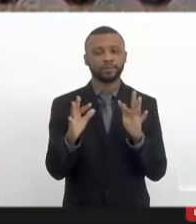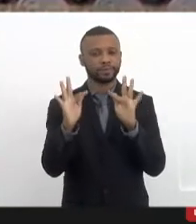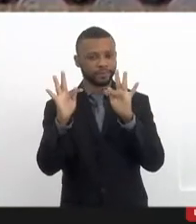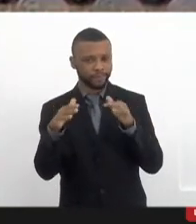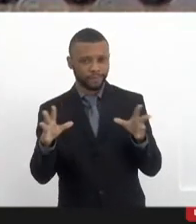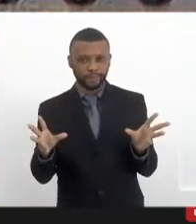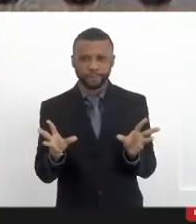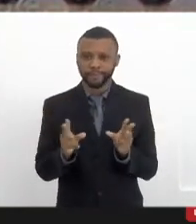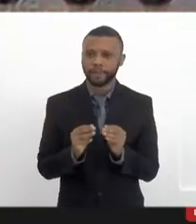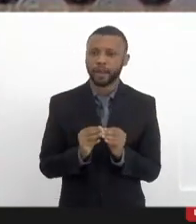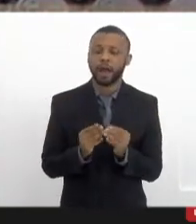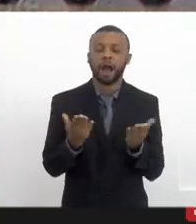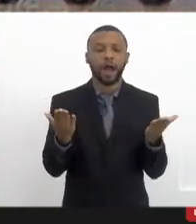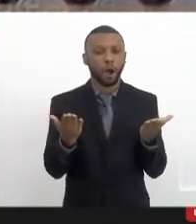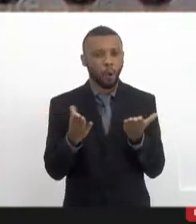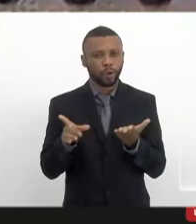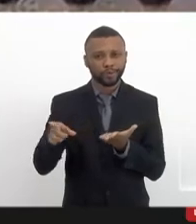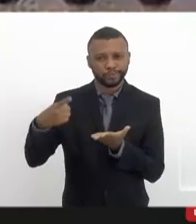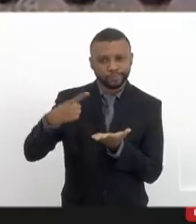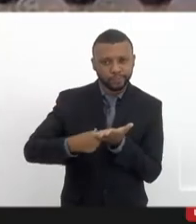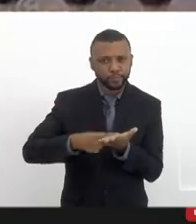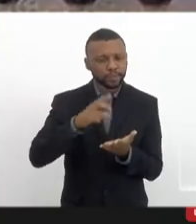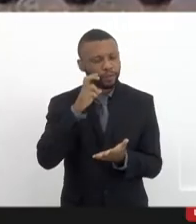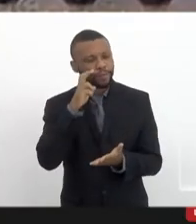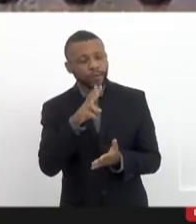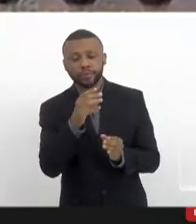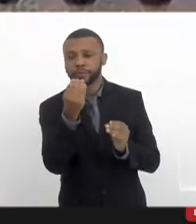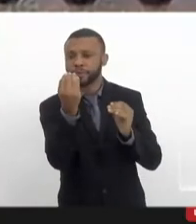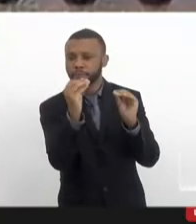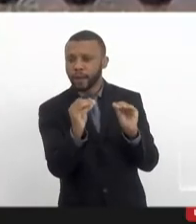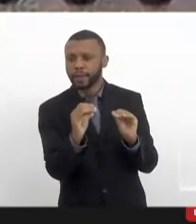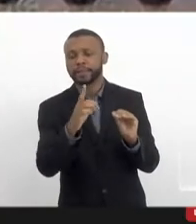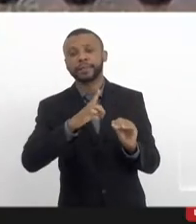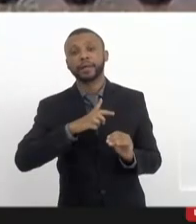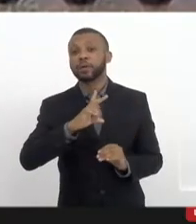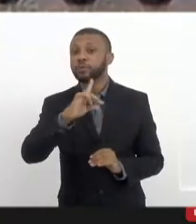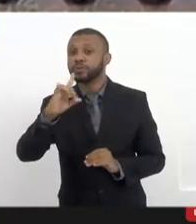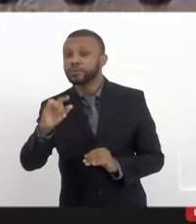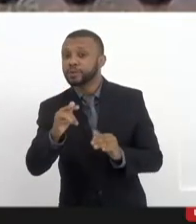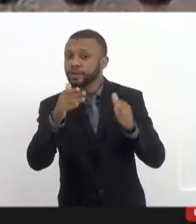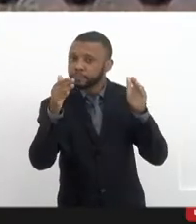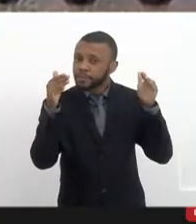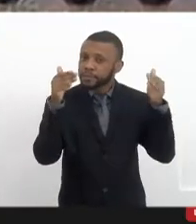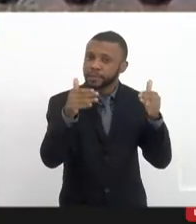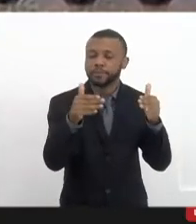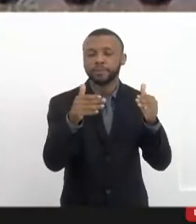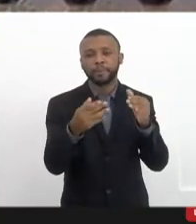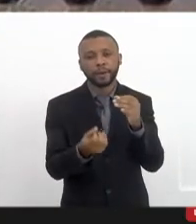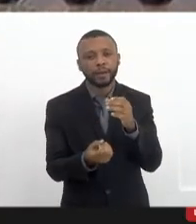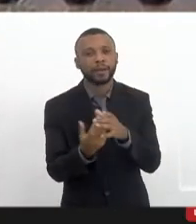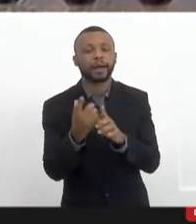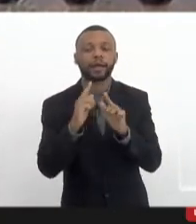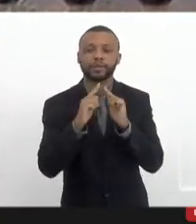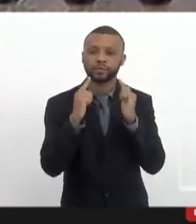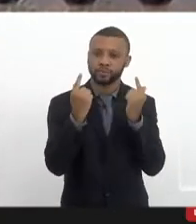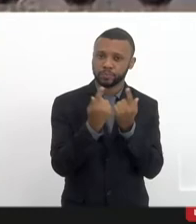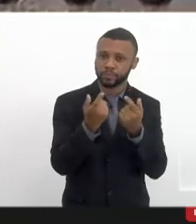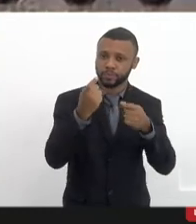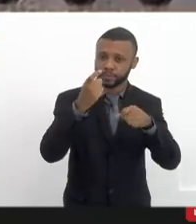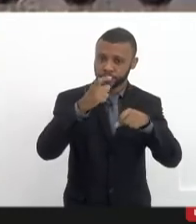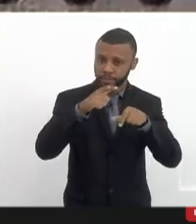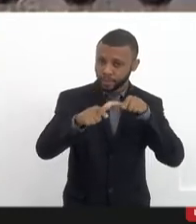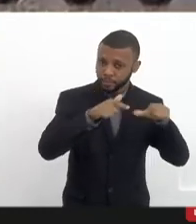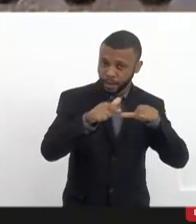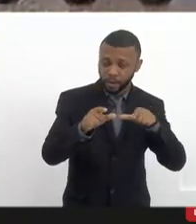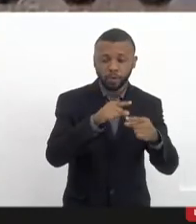Dani aqui, que eu vejo na minha página, já uma data para esse grupo de trabalho, para que a gente possa remir o tempo